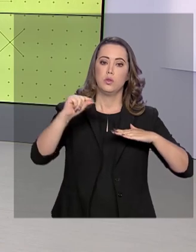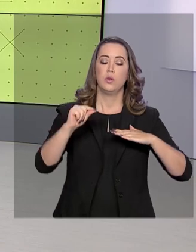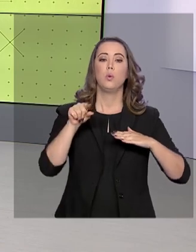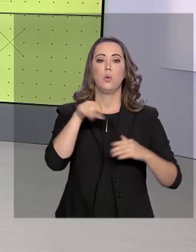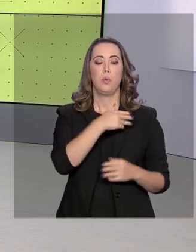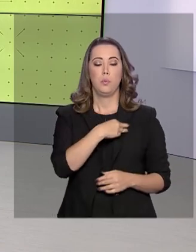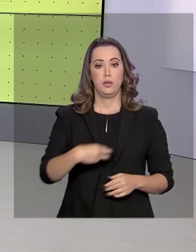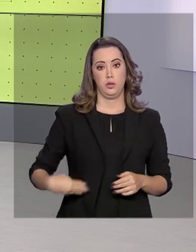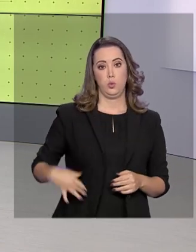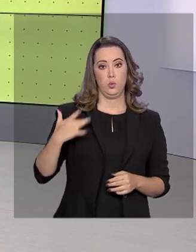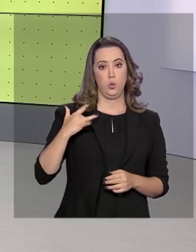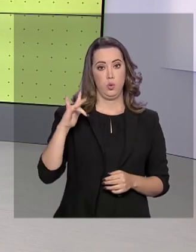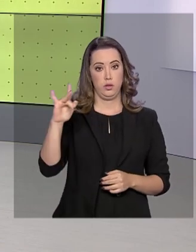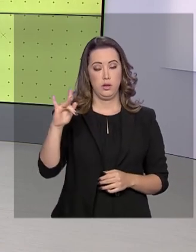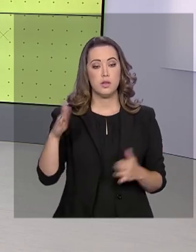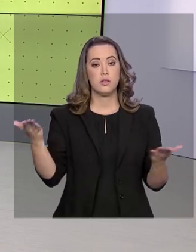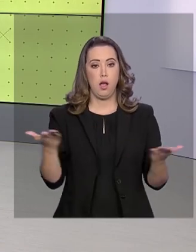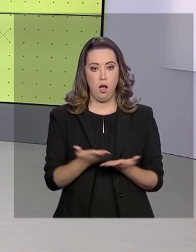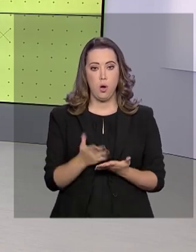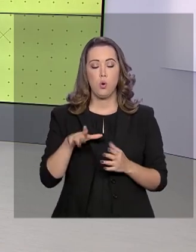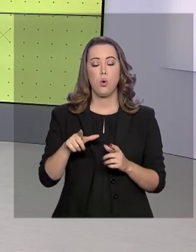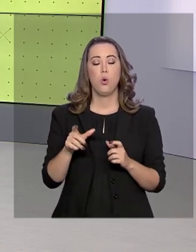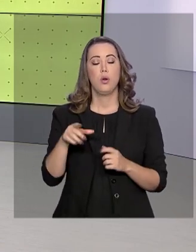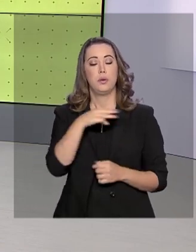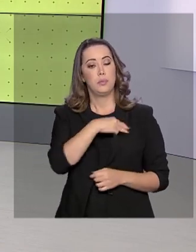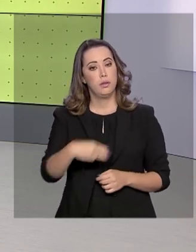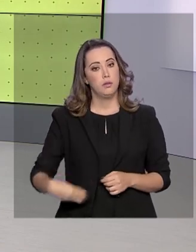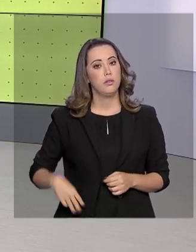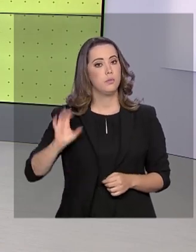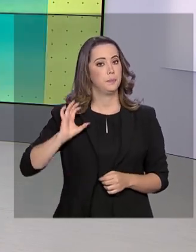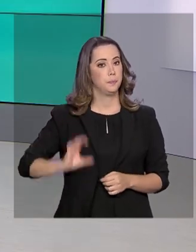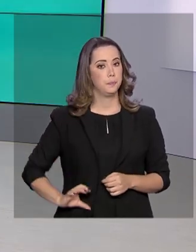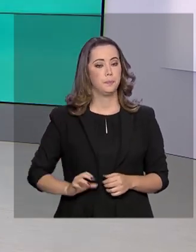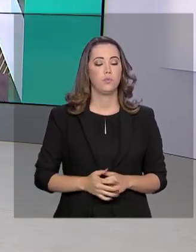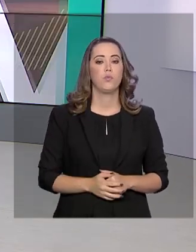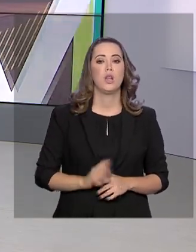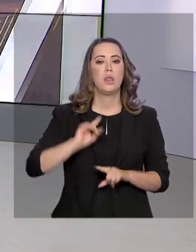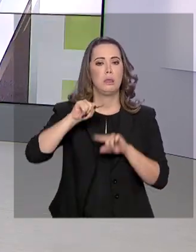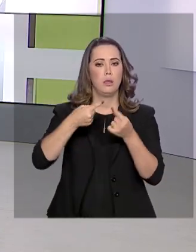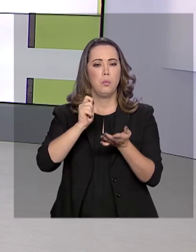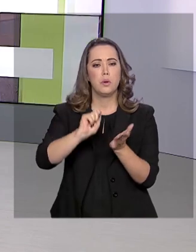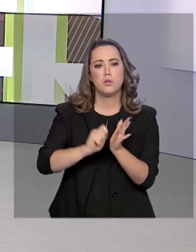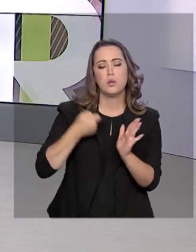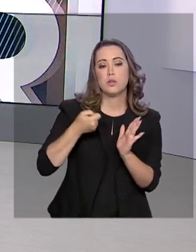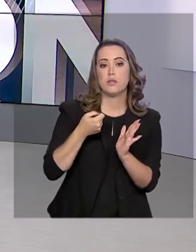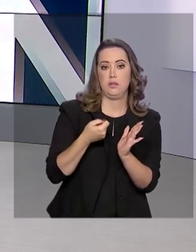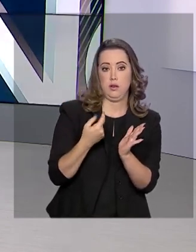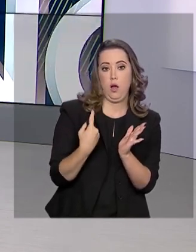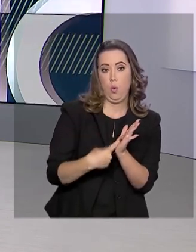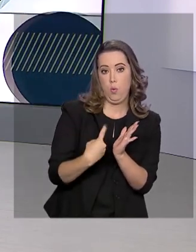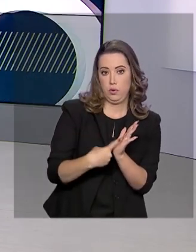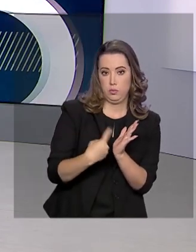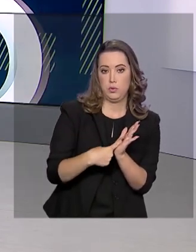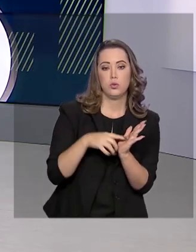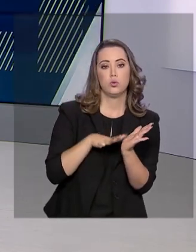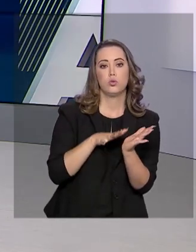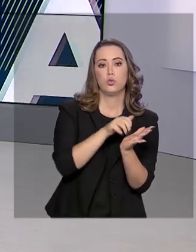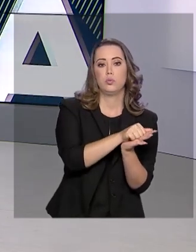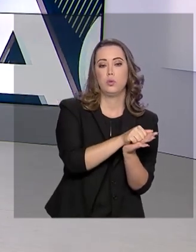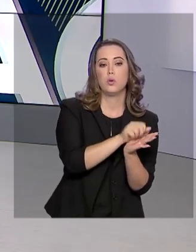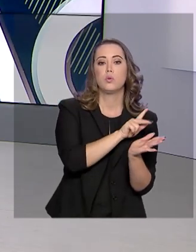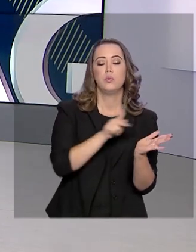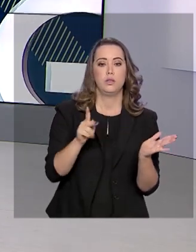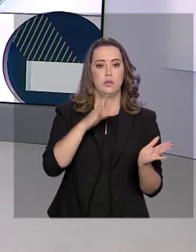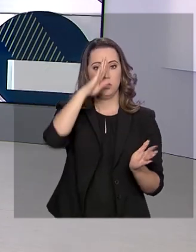que era o titular da pasta, passa a ocupar o cargo de ministro da Cidadania. Após assinar os termos de posse, o presidente Bolsonaro